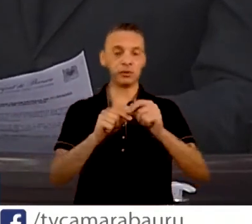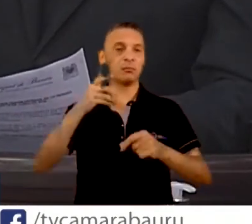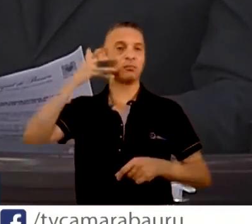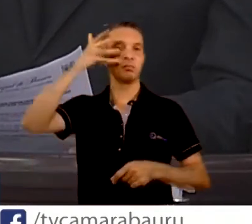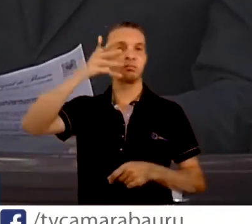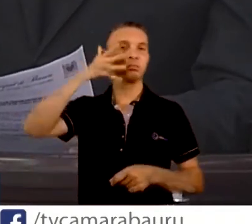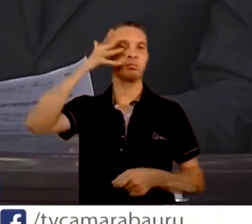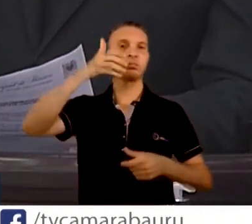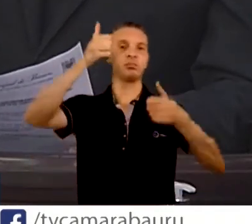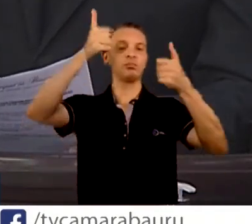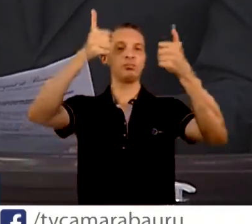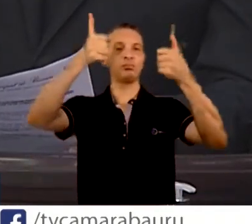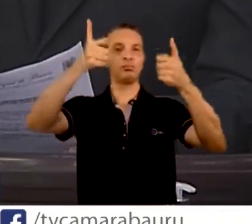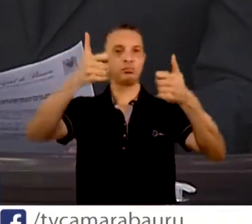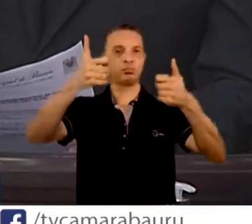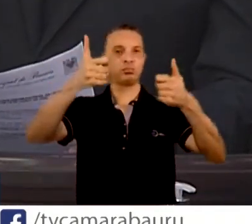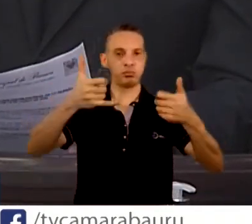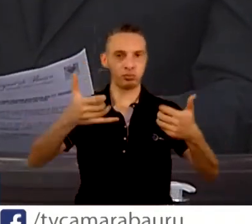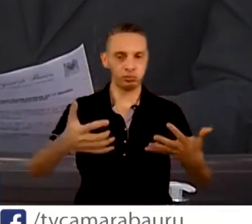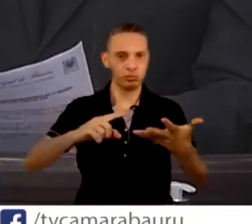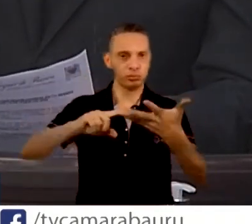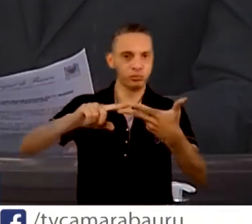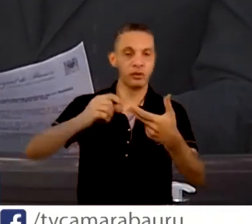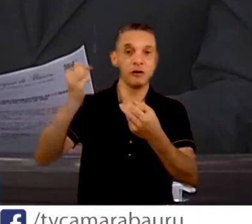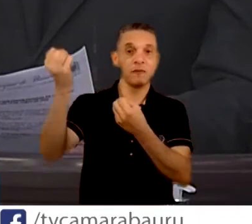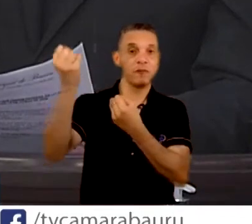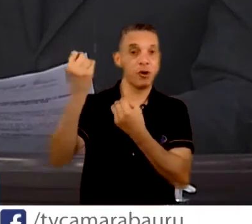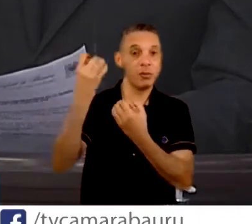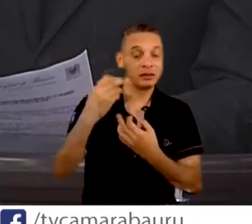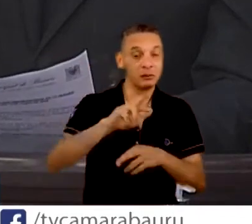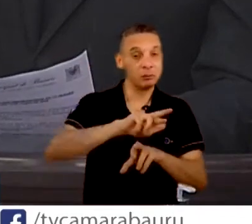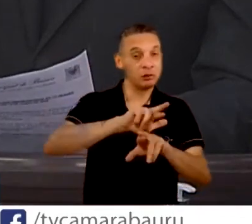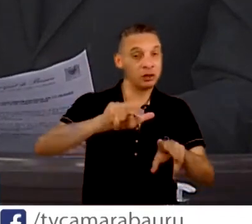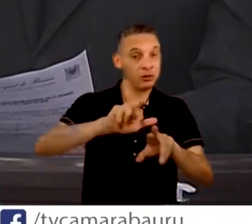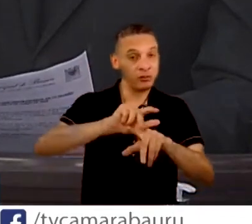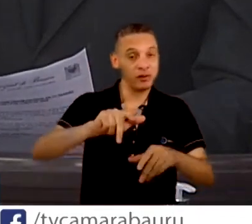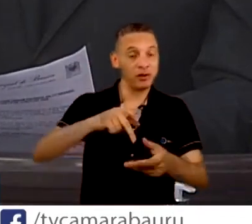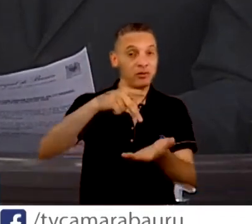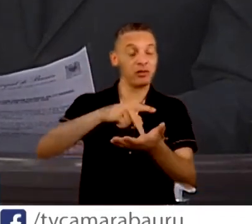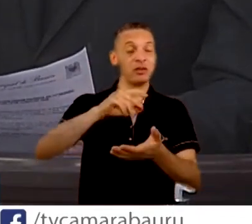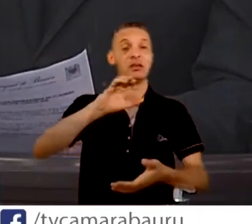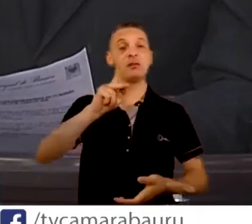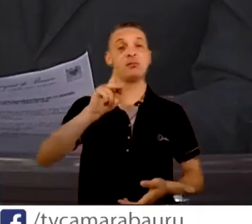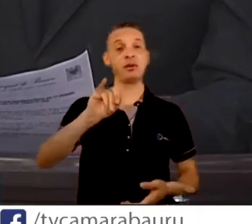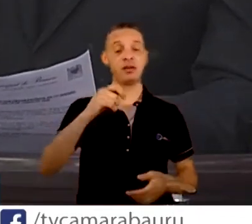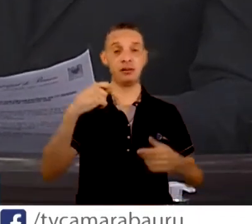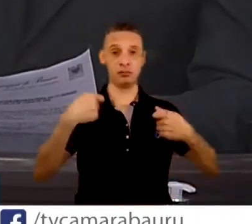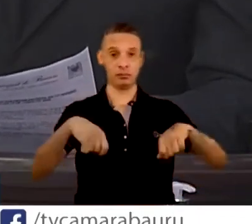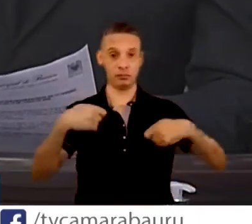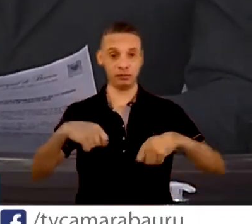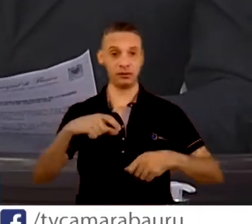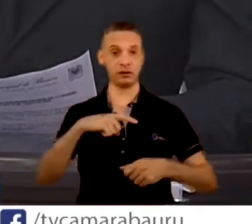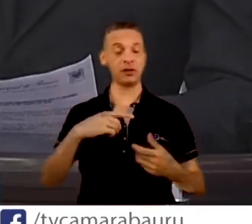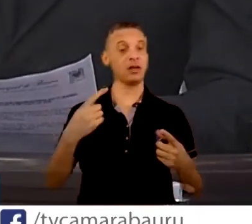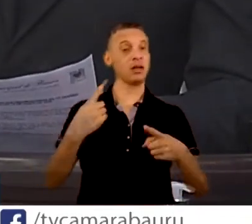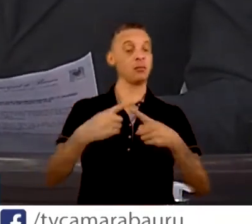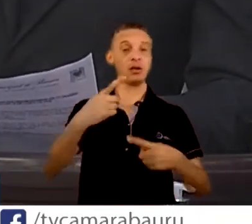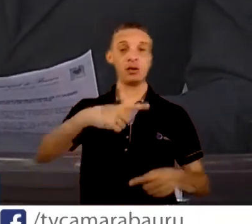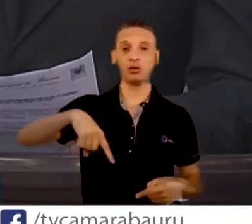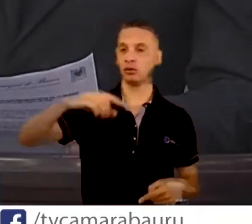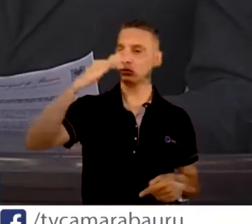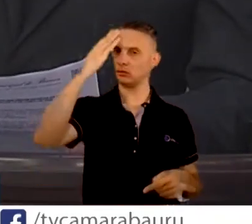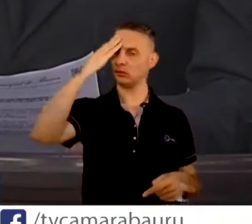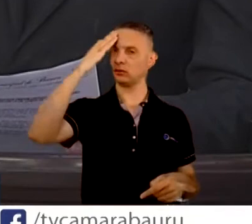esclarecer essas informações na Comissão Especial de Inquérito, porque nós, obviamente, não tratamos